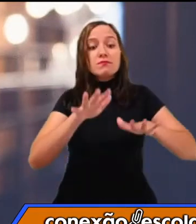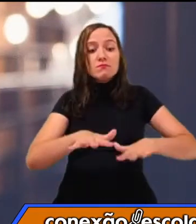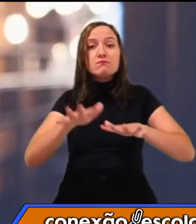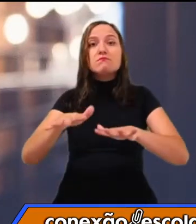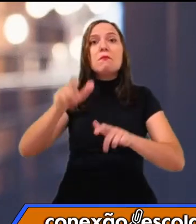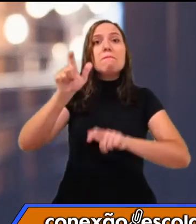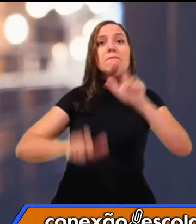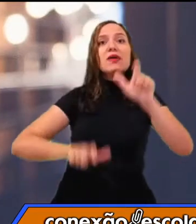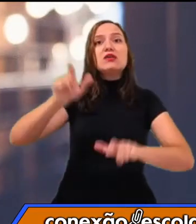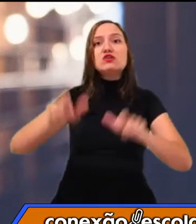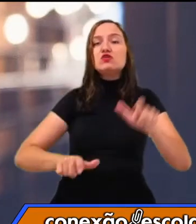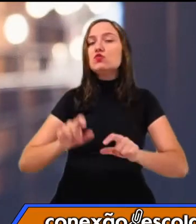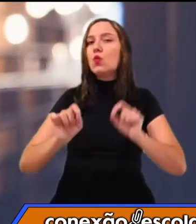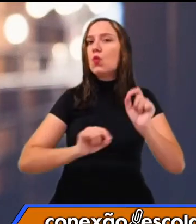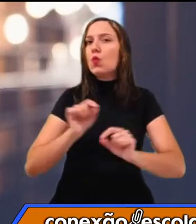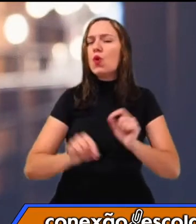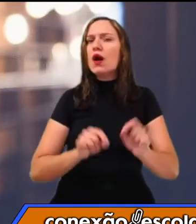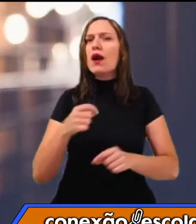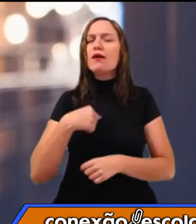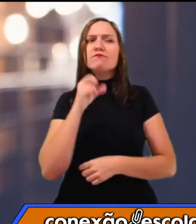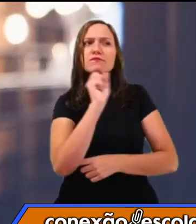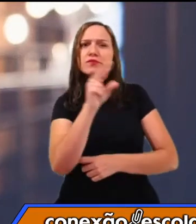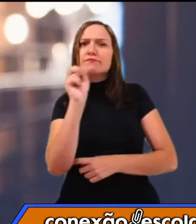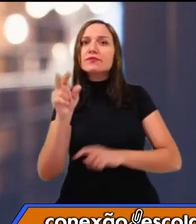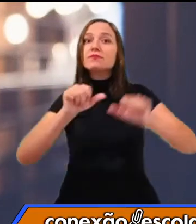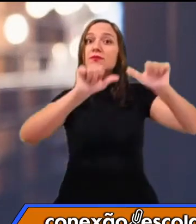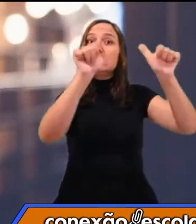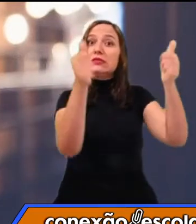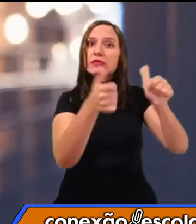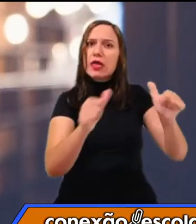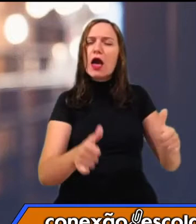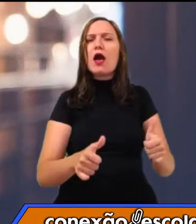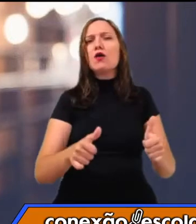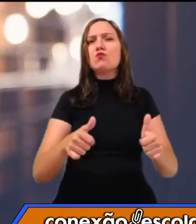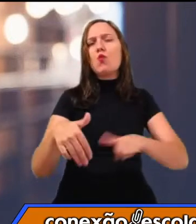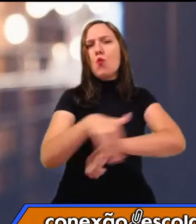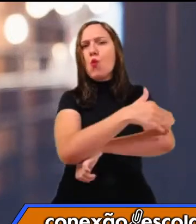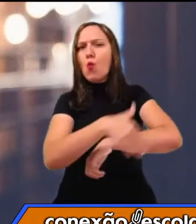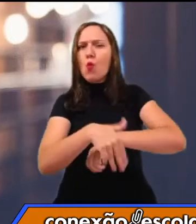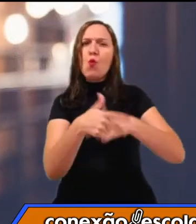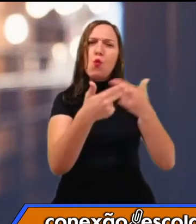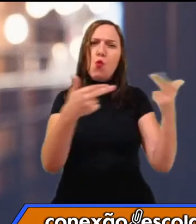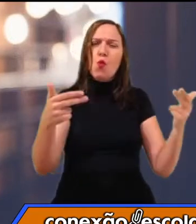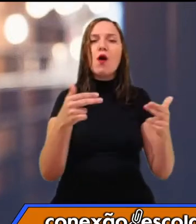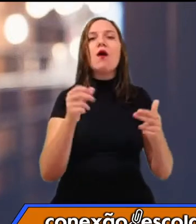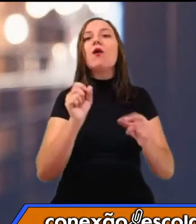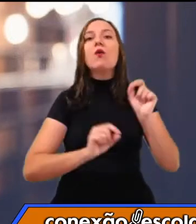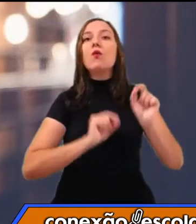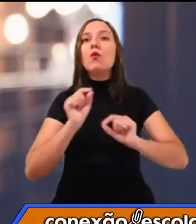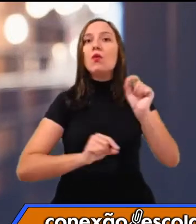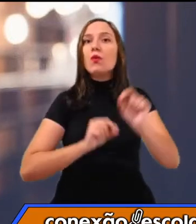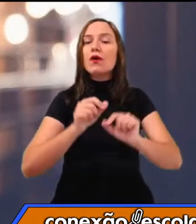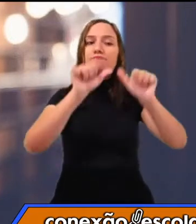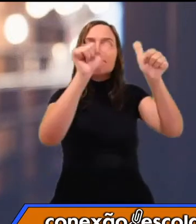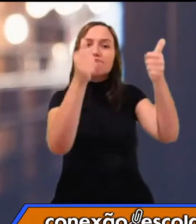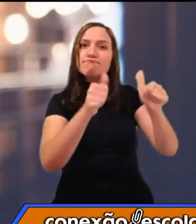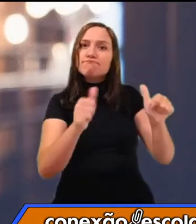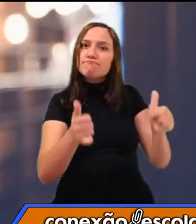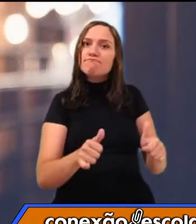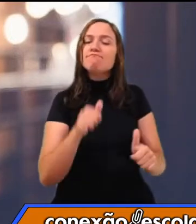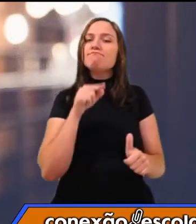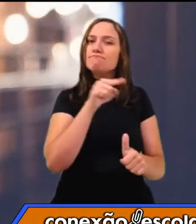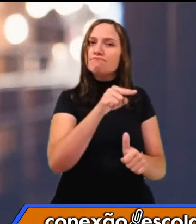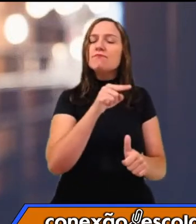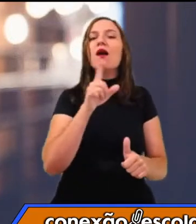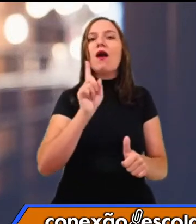principal monumentos públicos, né? Principalmente estátuas de pessoas que